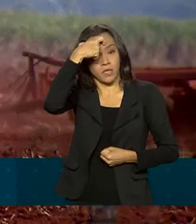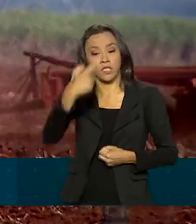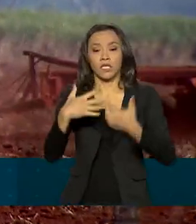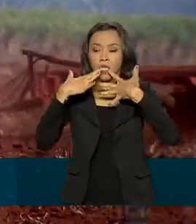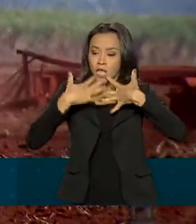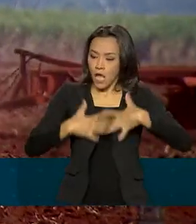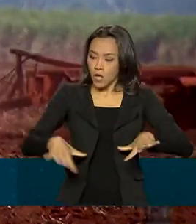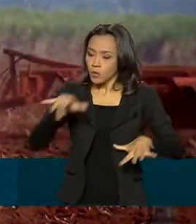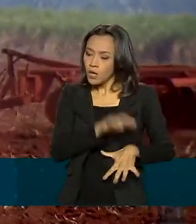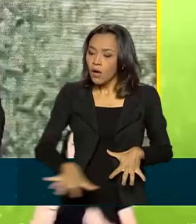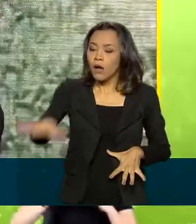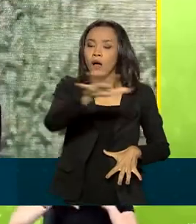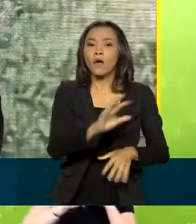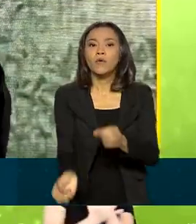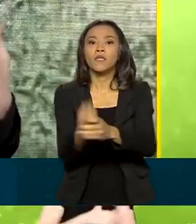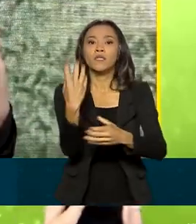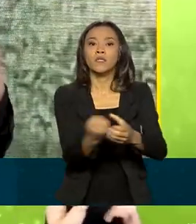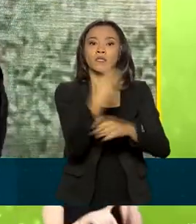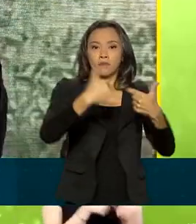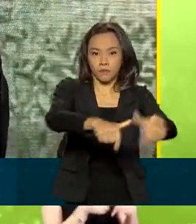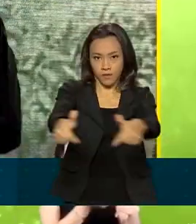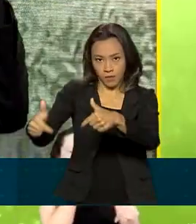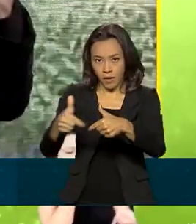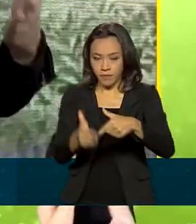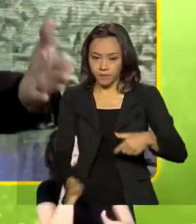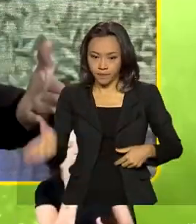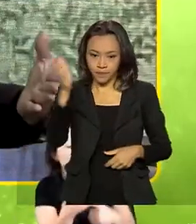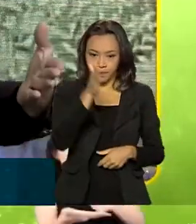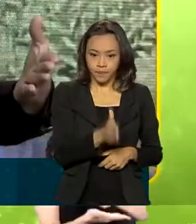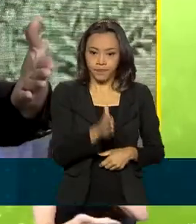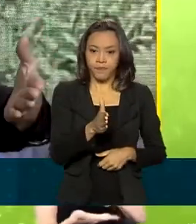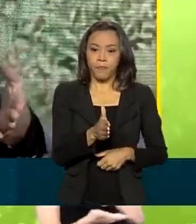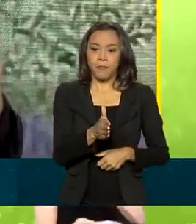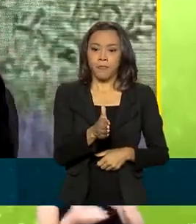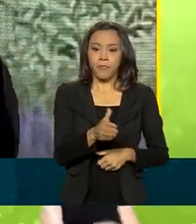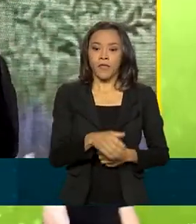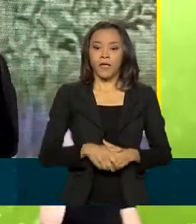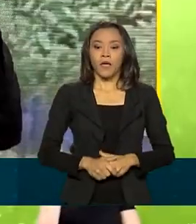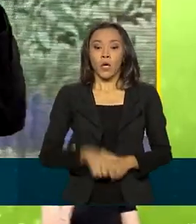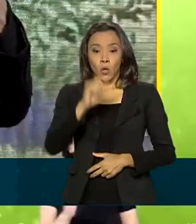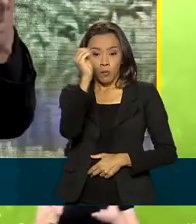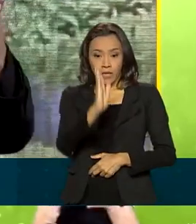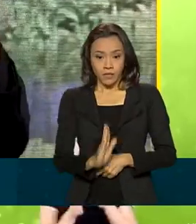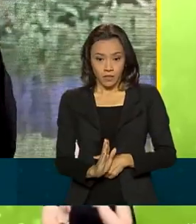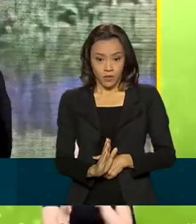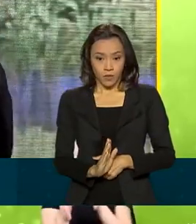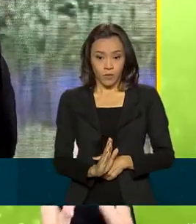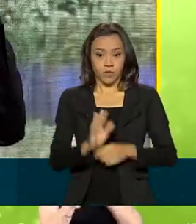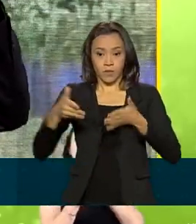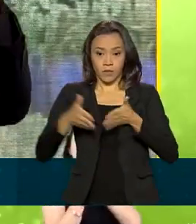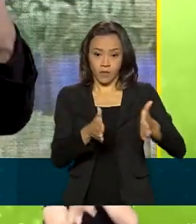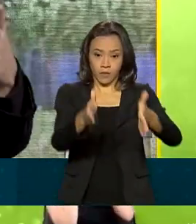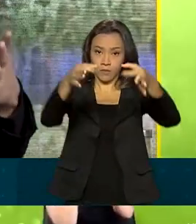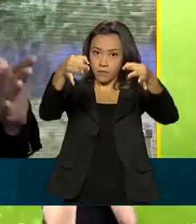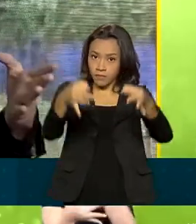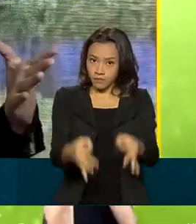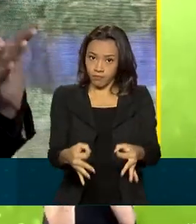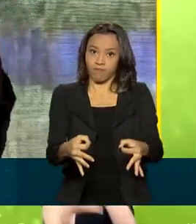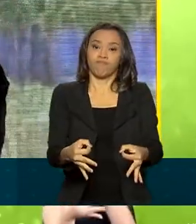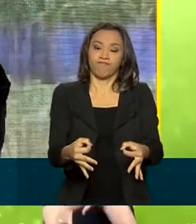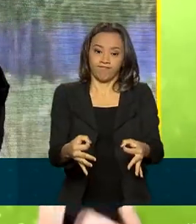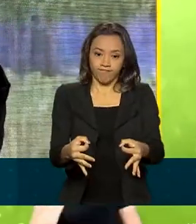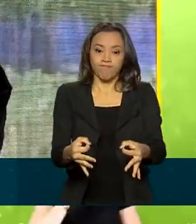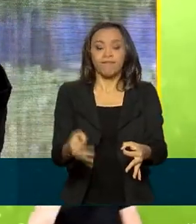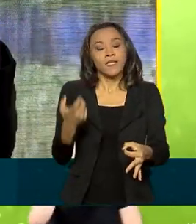com geração de emprego. O Brasil realmente está na rota que deve ir, está na rota correta, está na rota para a neutralidade